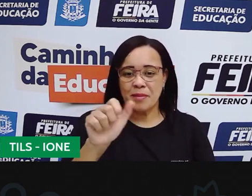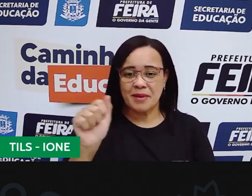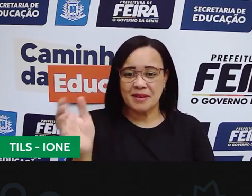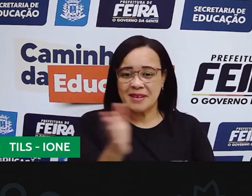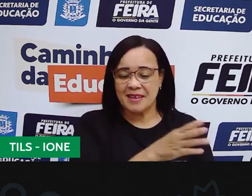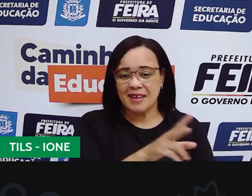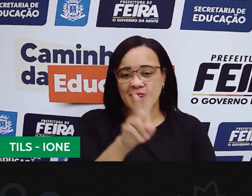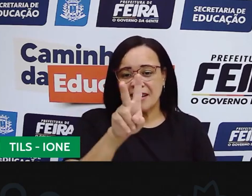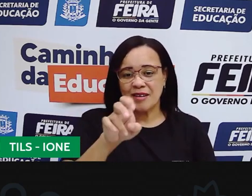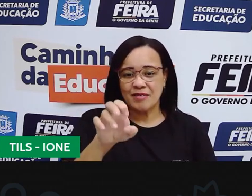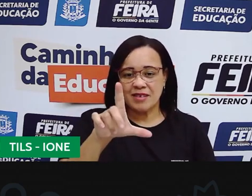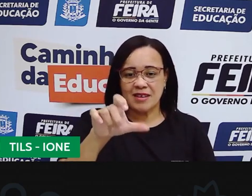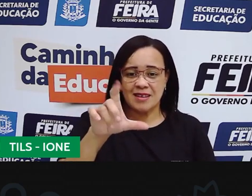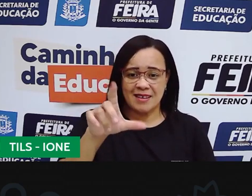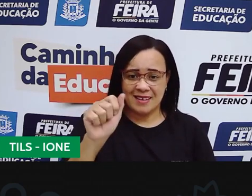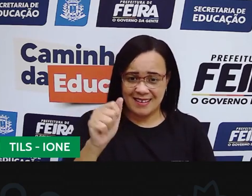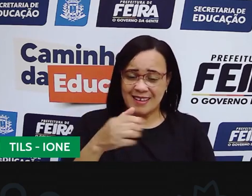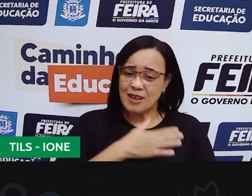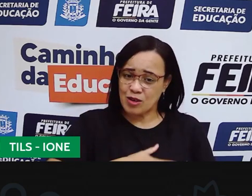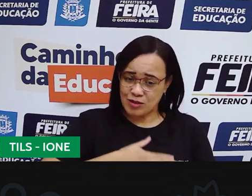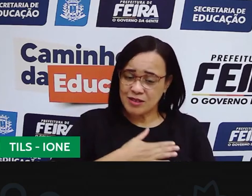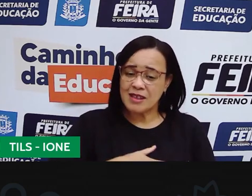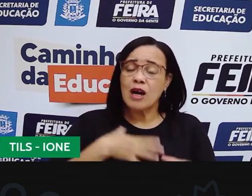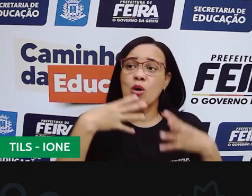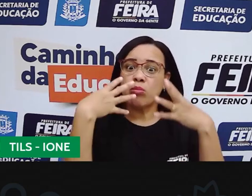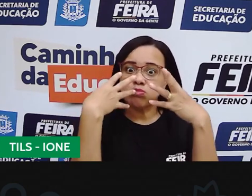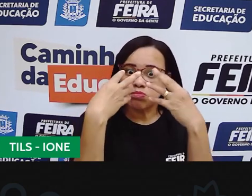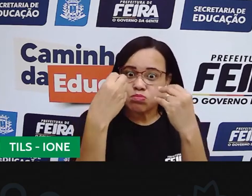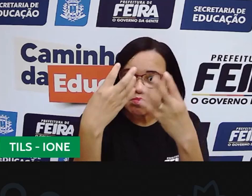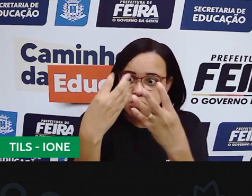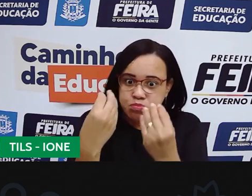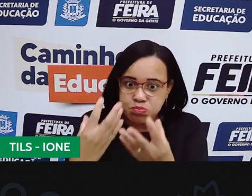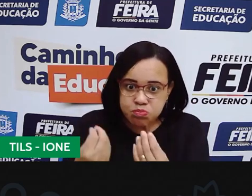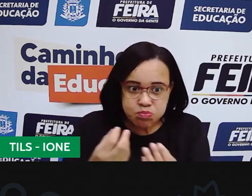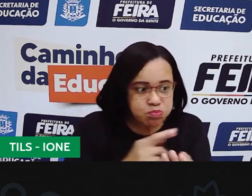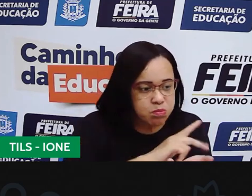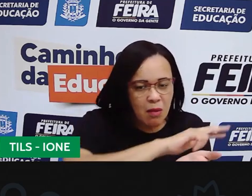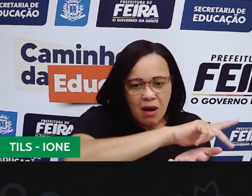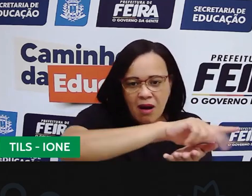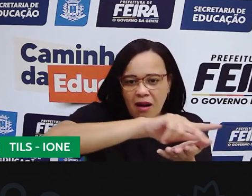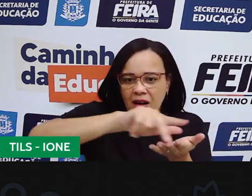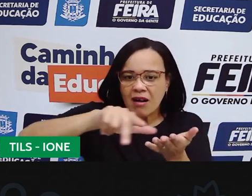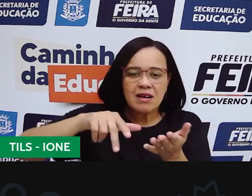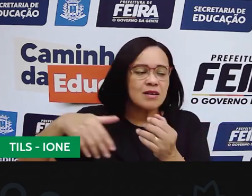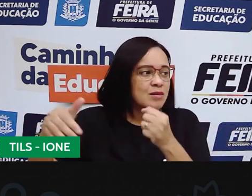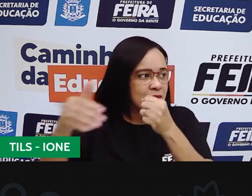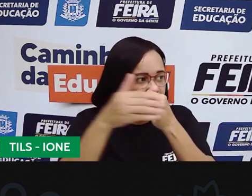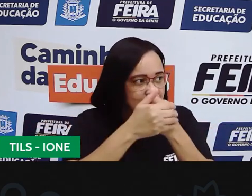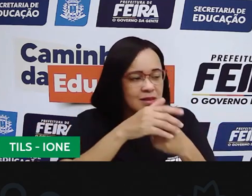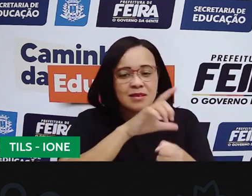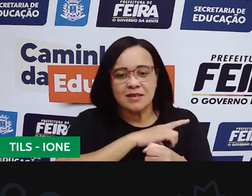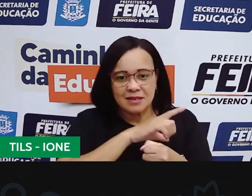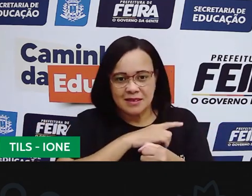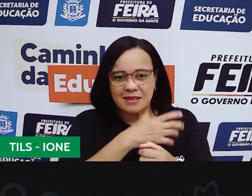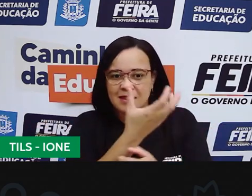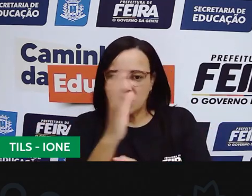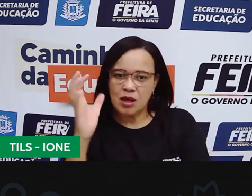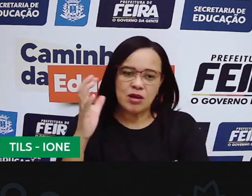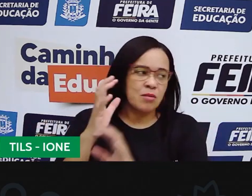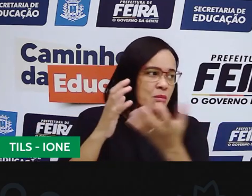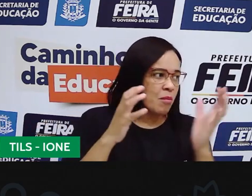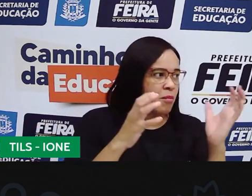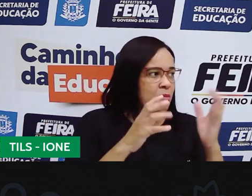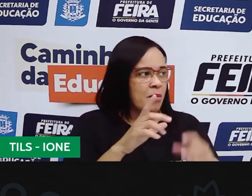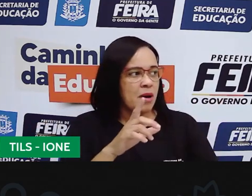então, que tem diversas coisas, diferentes animais, diferentes plantas e cores a